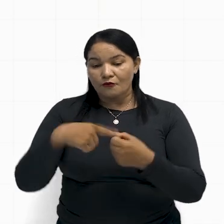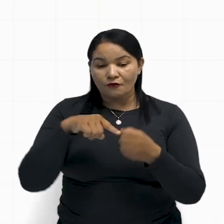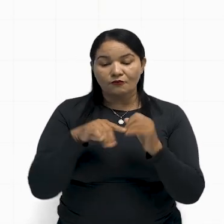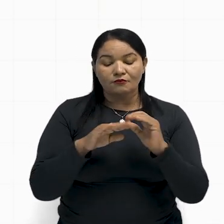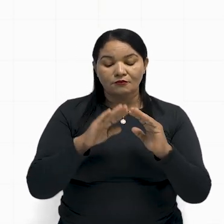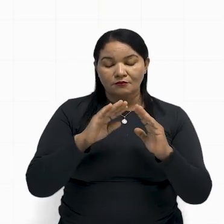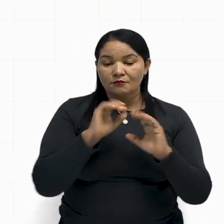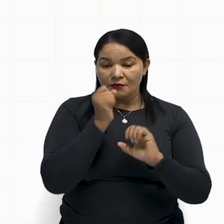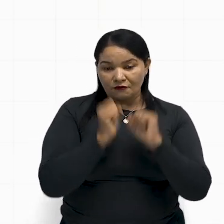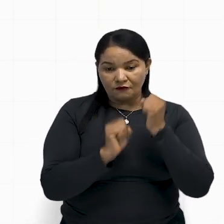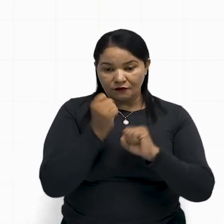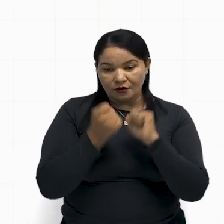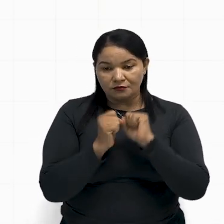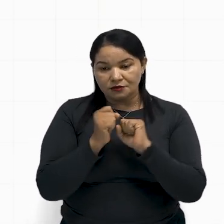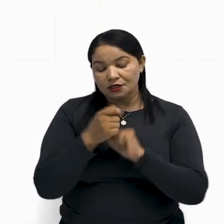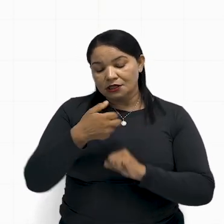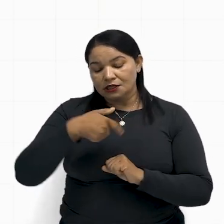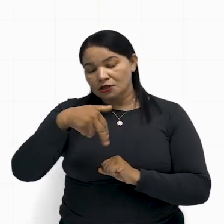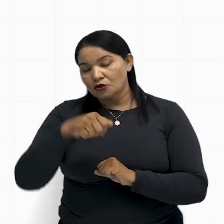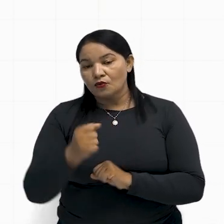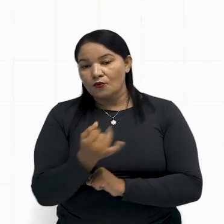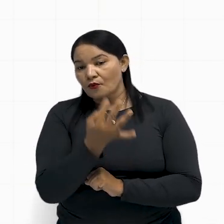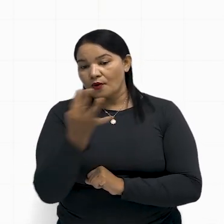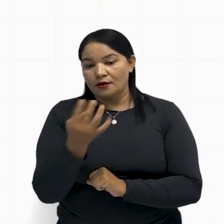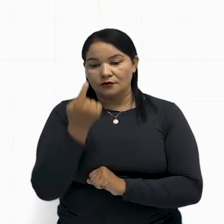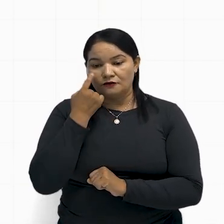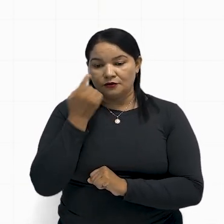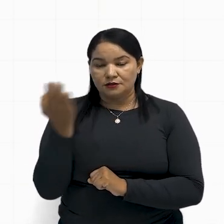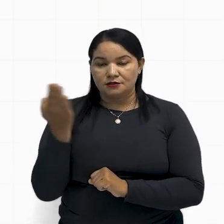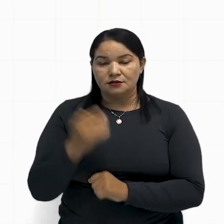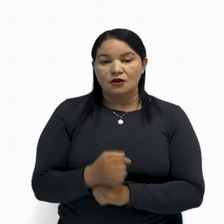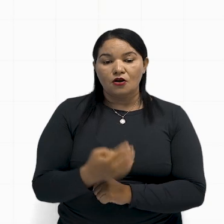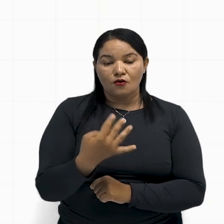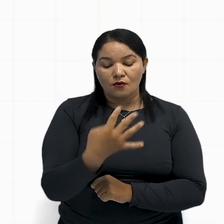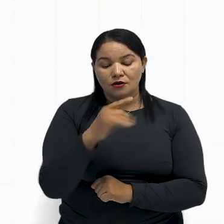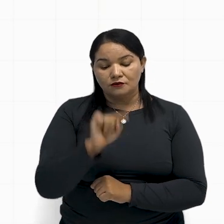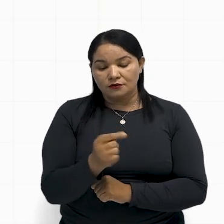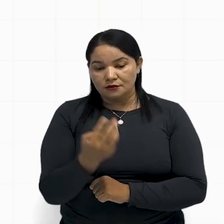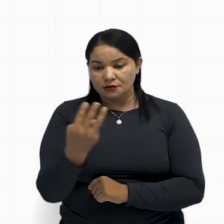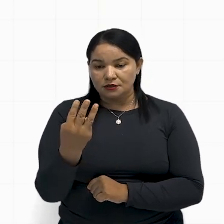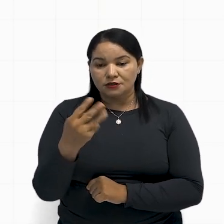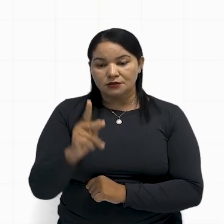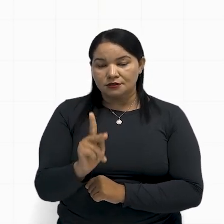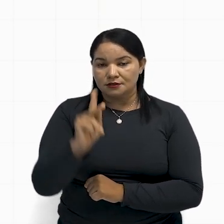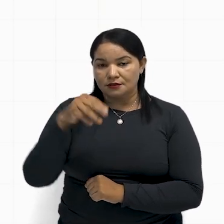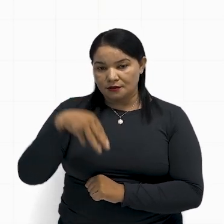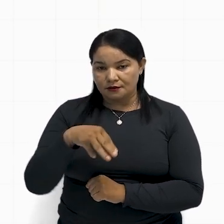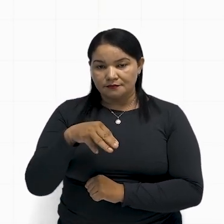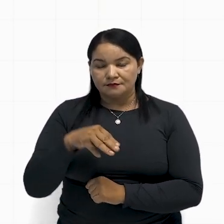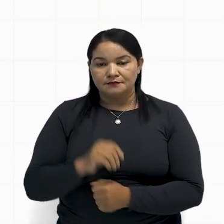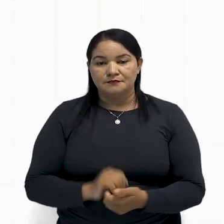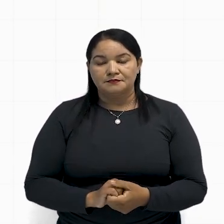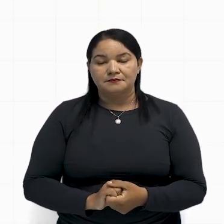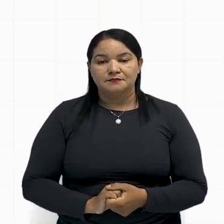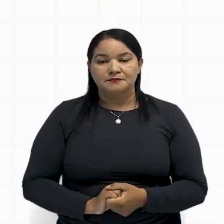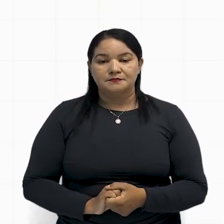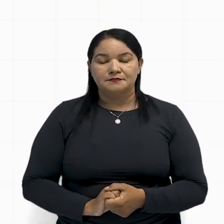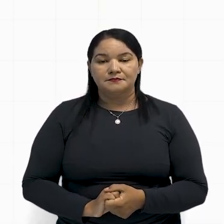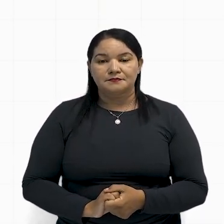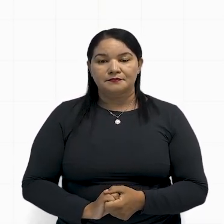fábrica, ele caminhou mais 4,3 km, né?